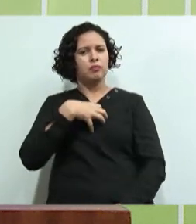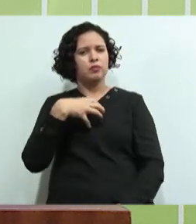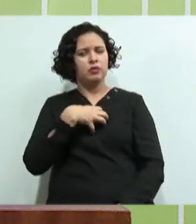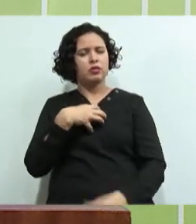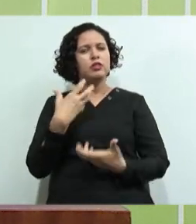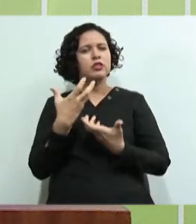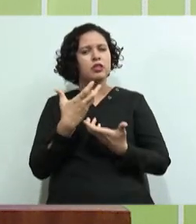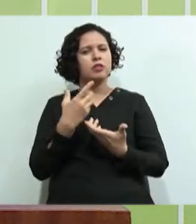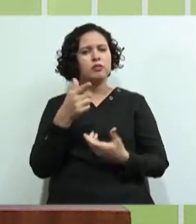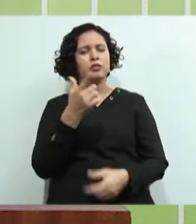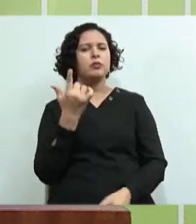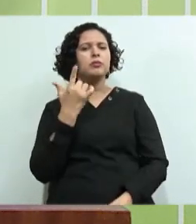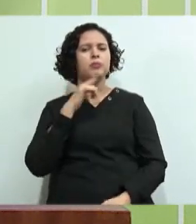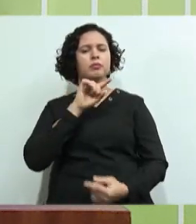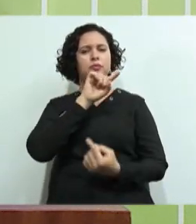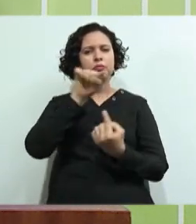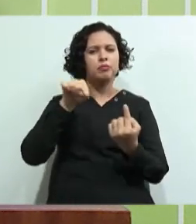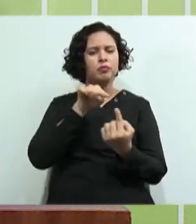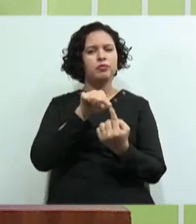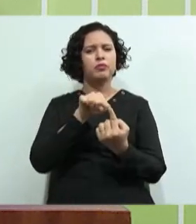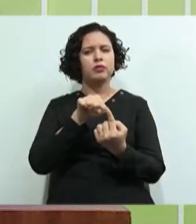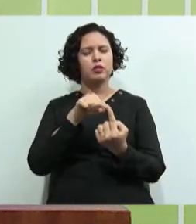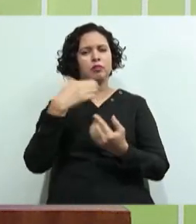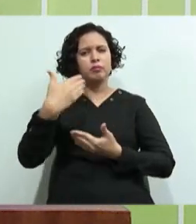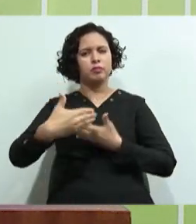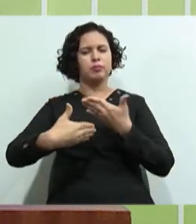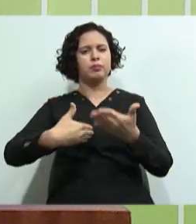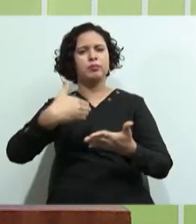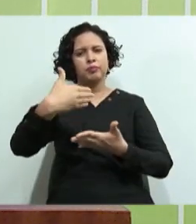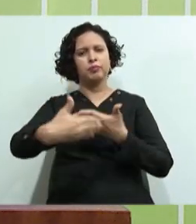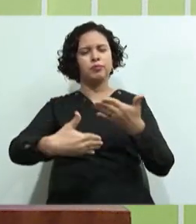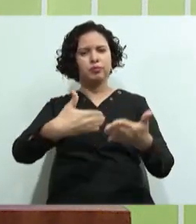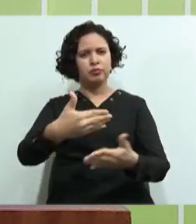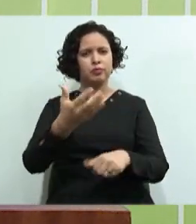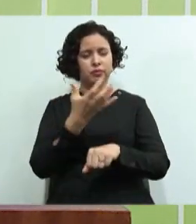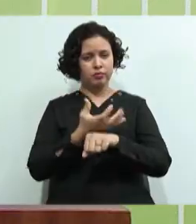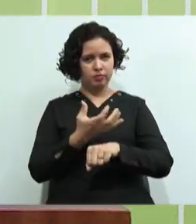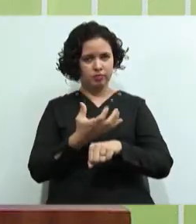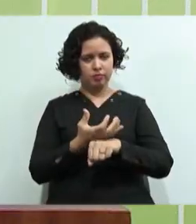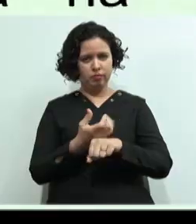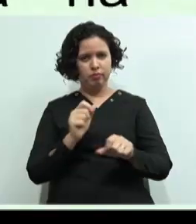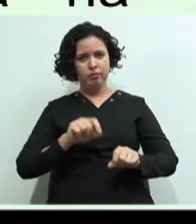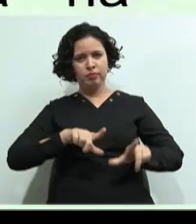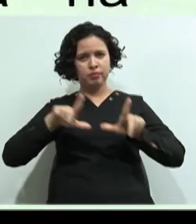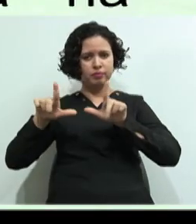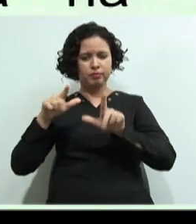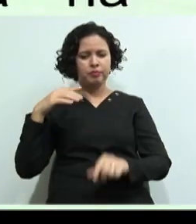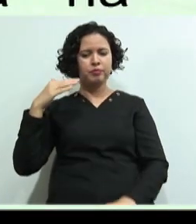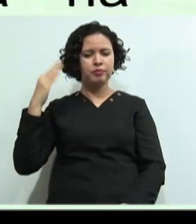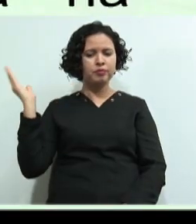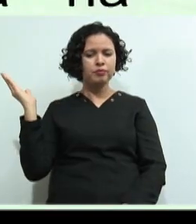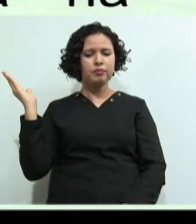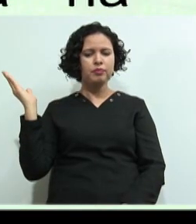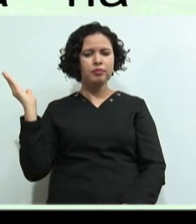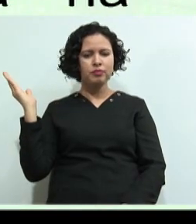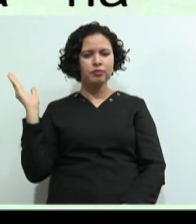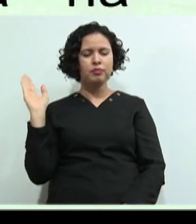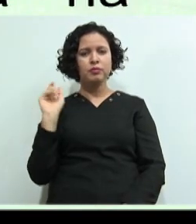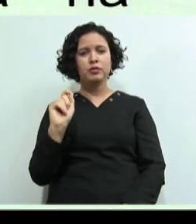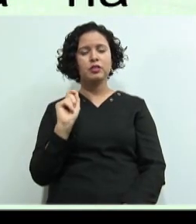queremos Que vocês alcancem No decorrer, né? Dessa disciplina Vai aparecer aí novamente Na tela pra vocês